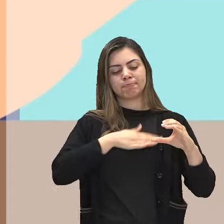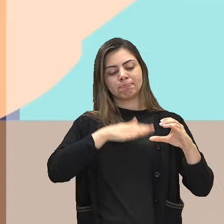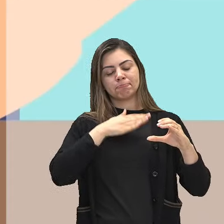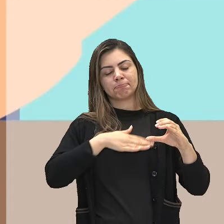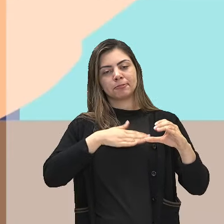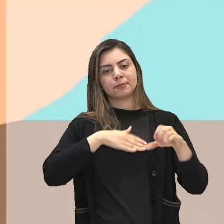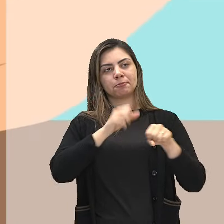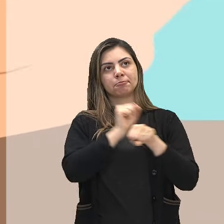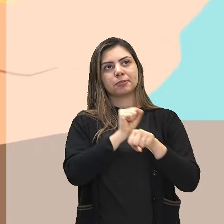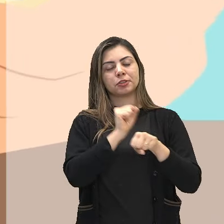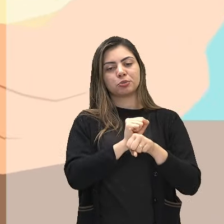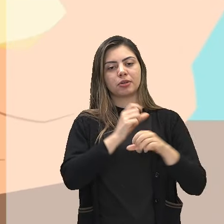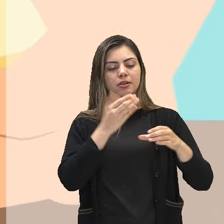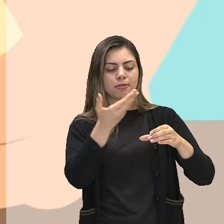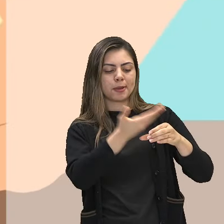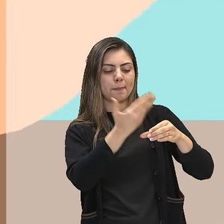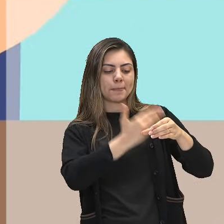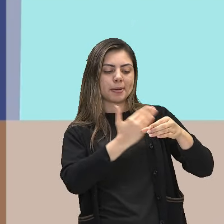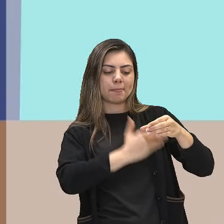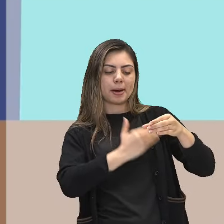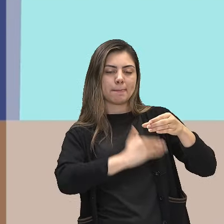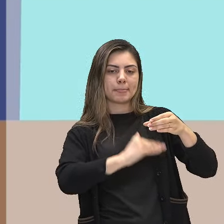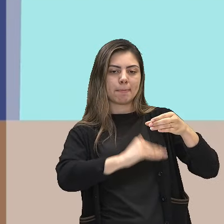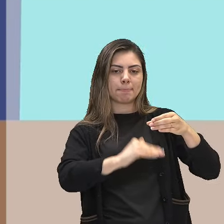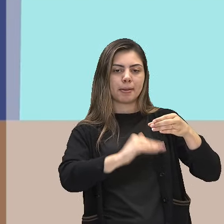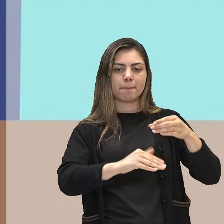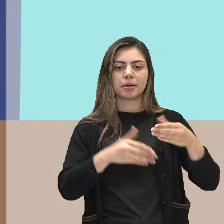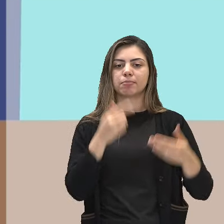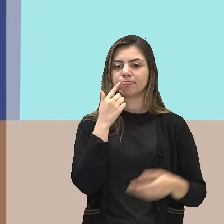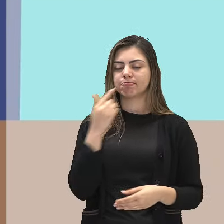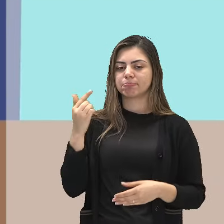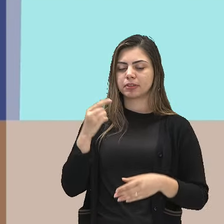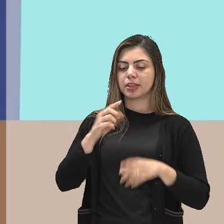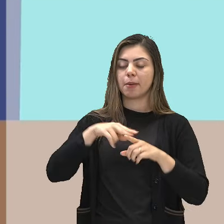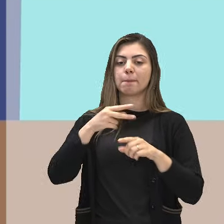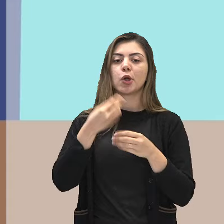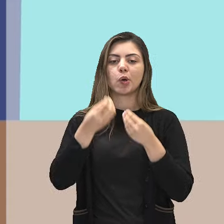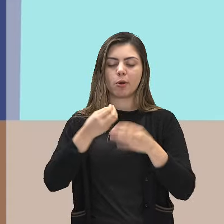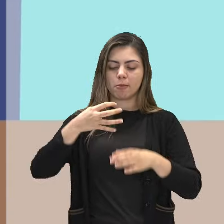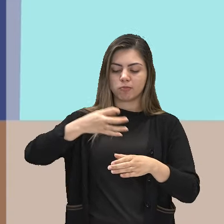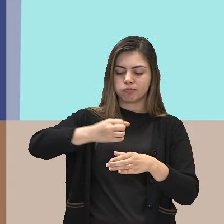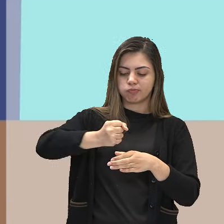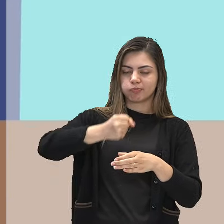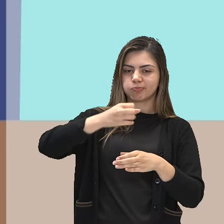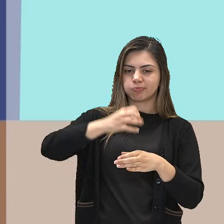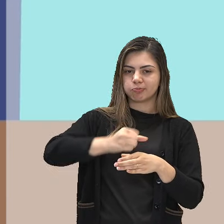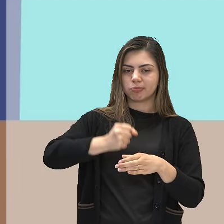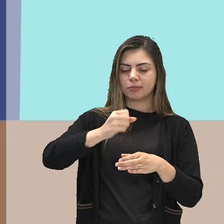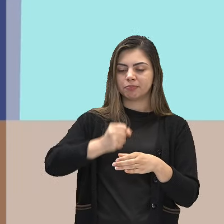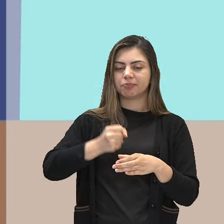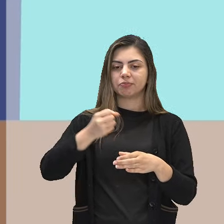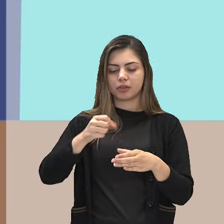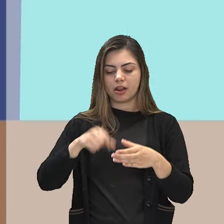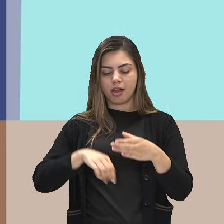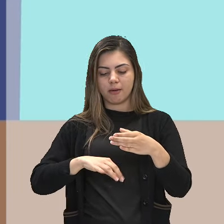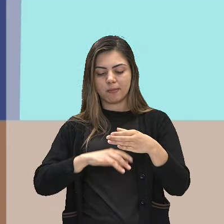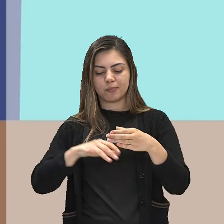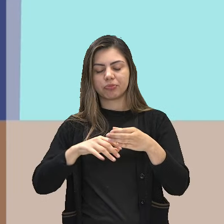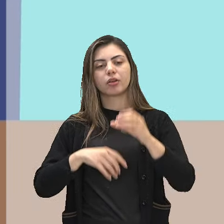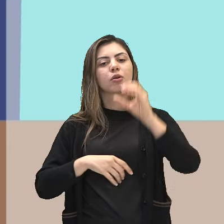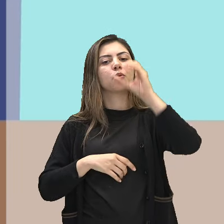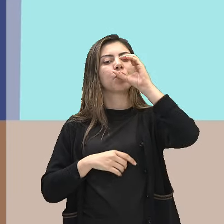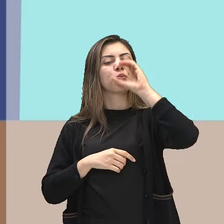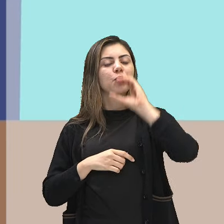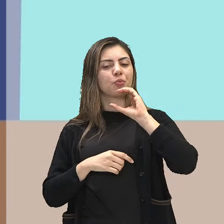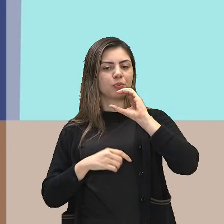esquartejada faca, ao imediato, triturados os dentes, e é caldo a escorrer goela